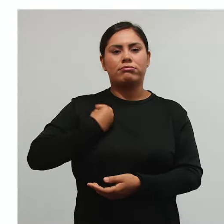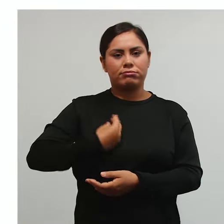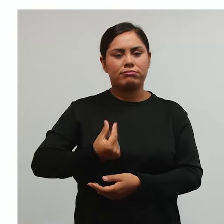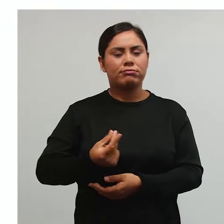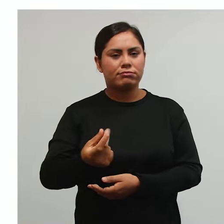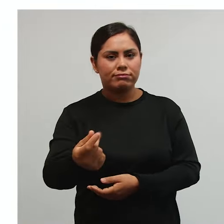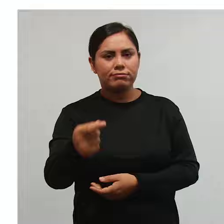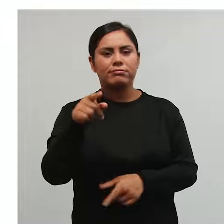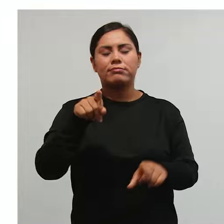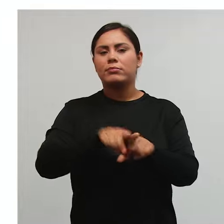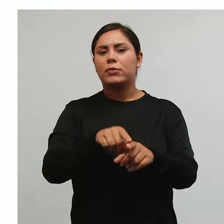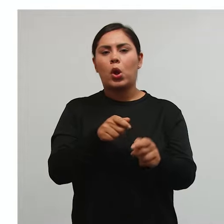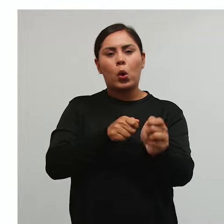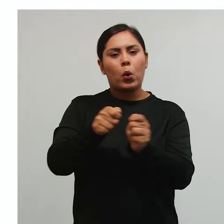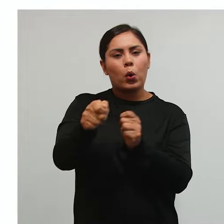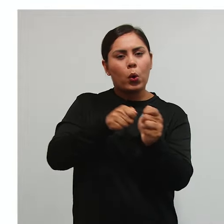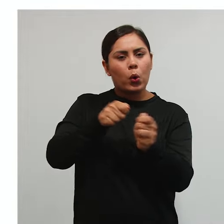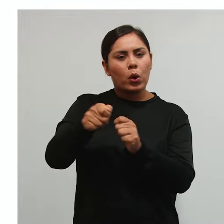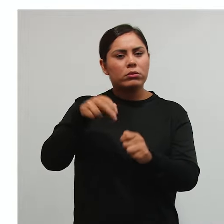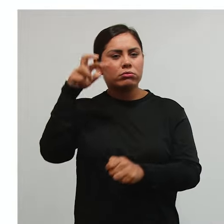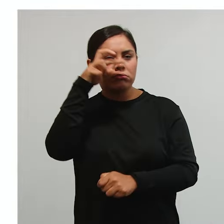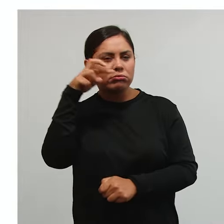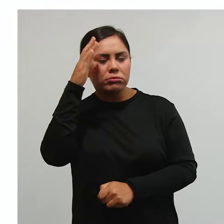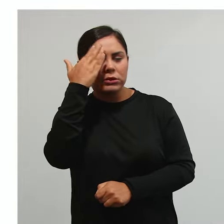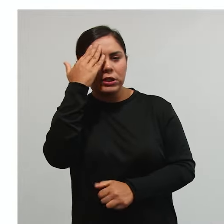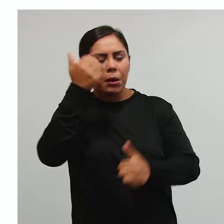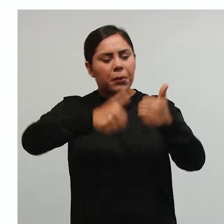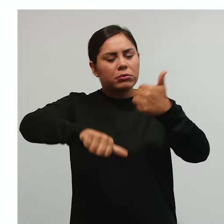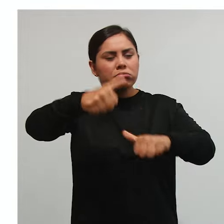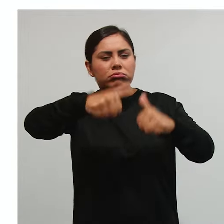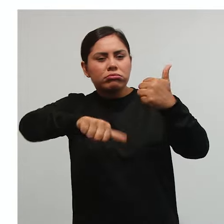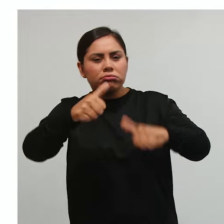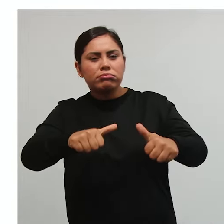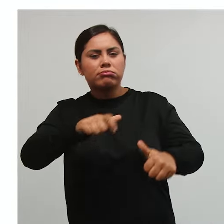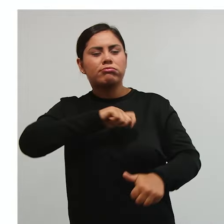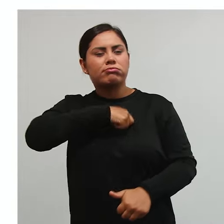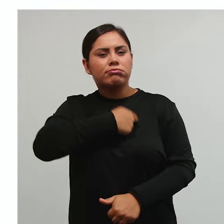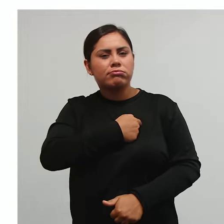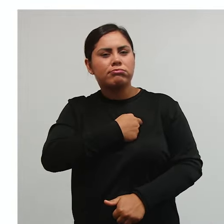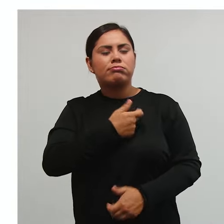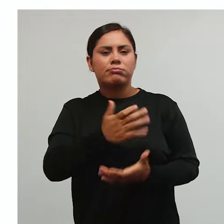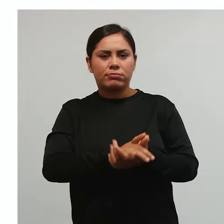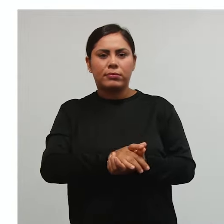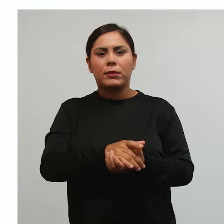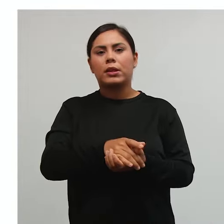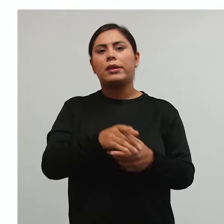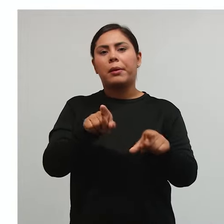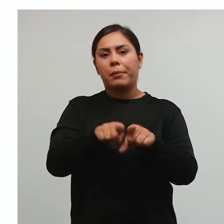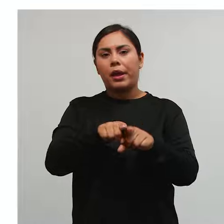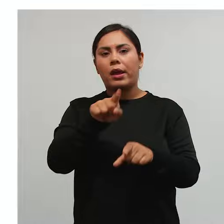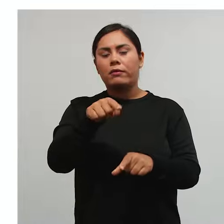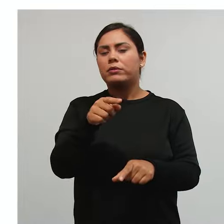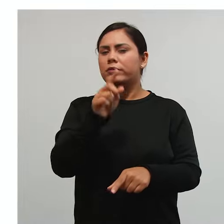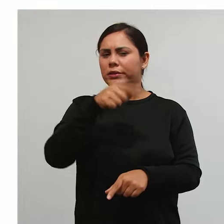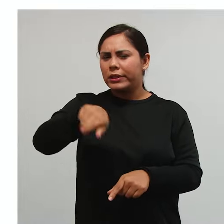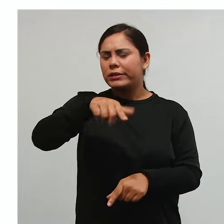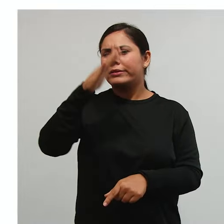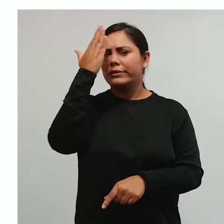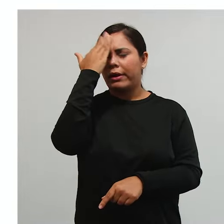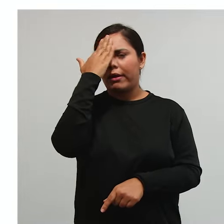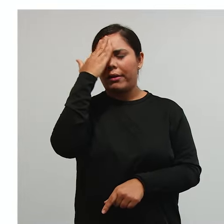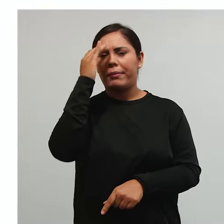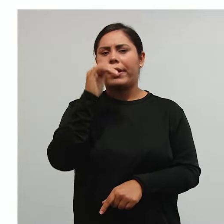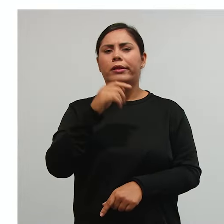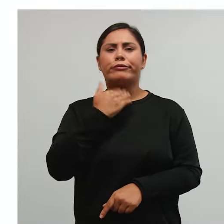medidas de controle e verificação da regularidade fiscal então vocês sabem muito bem que não